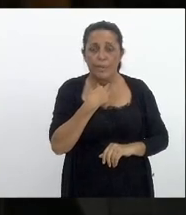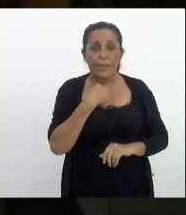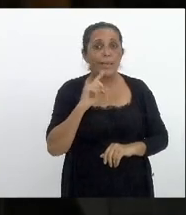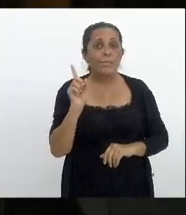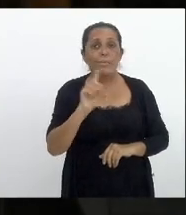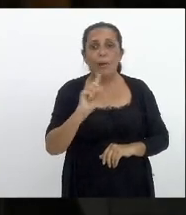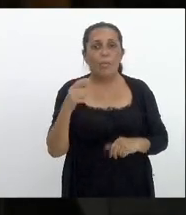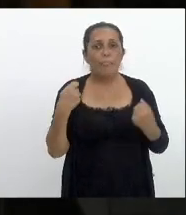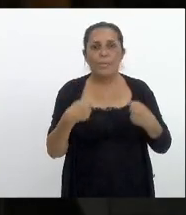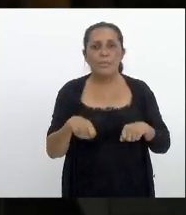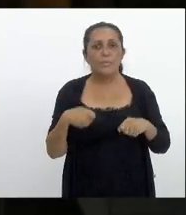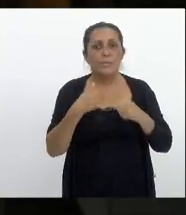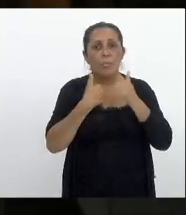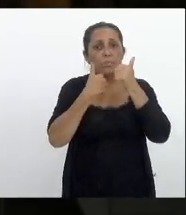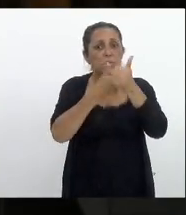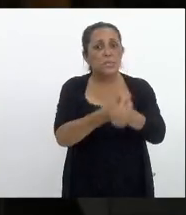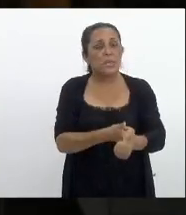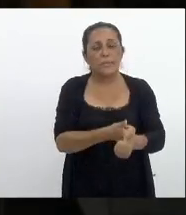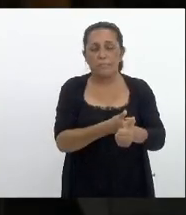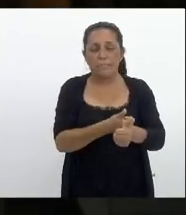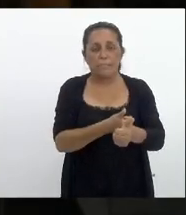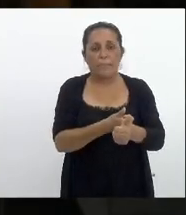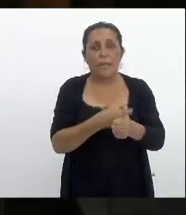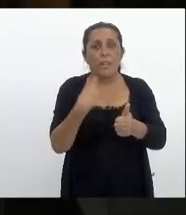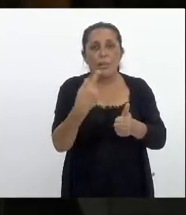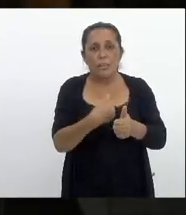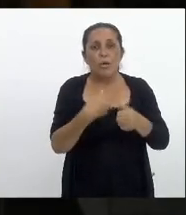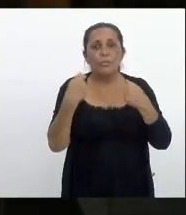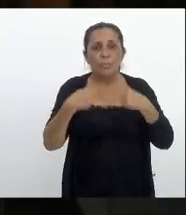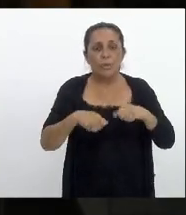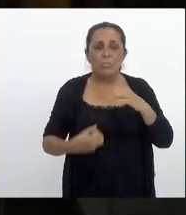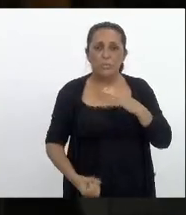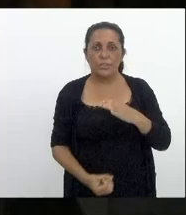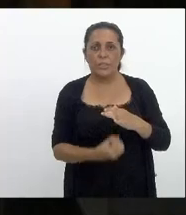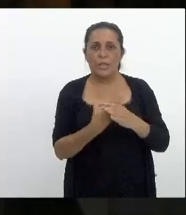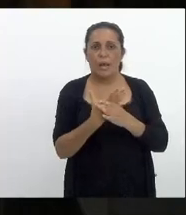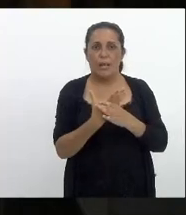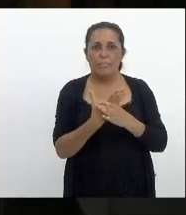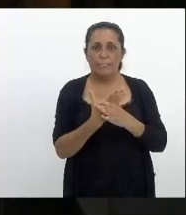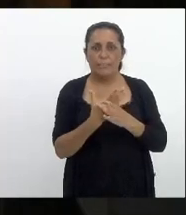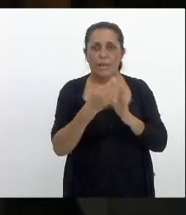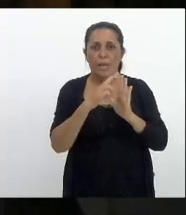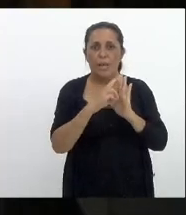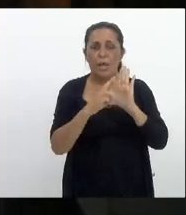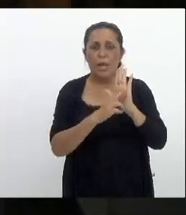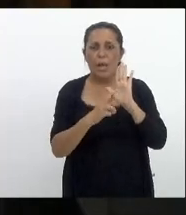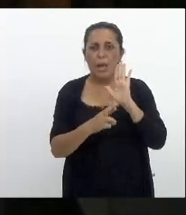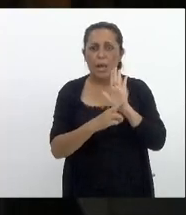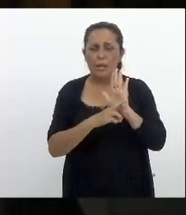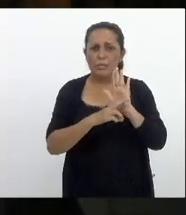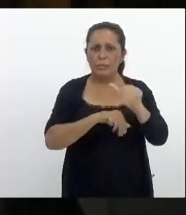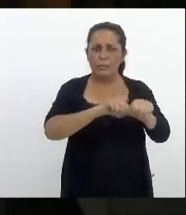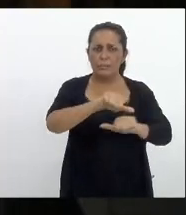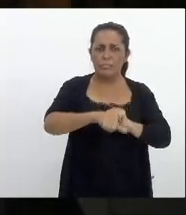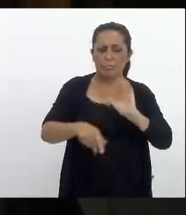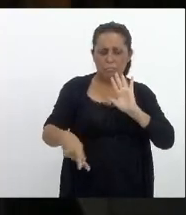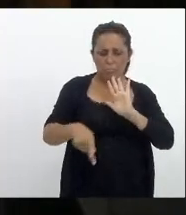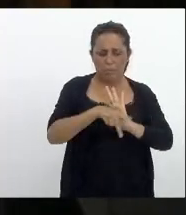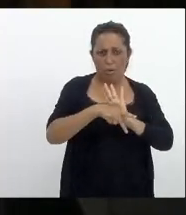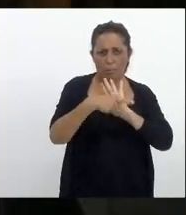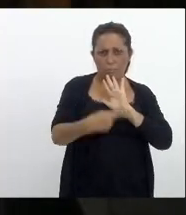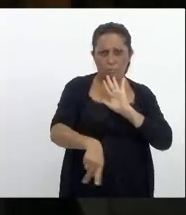precisamos seguir nós podemos criar regras de transições próprias